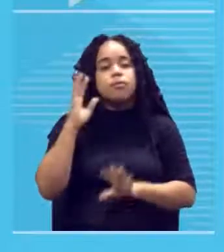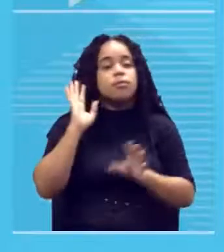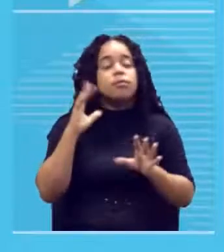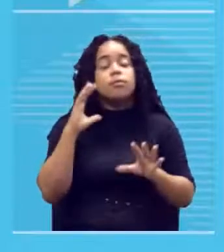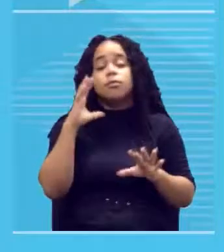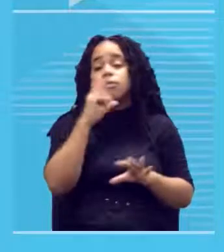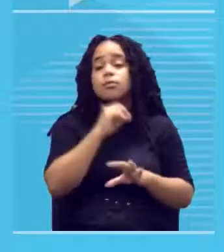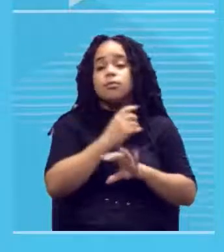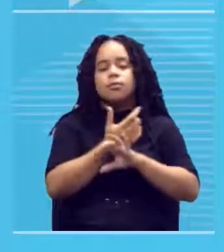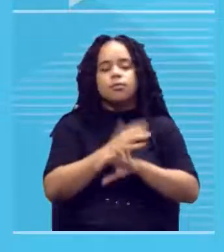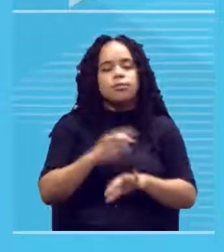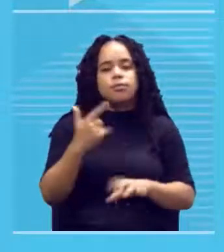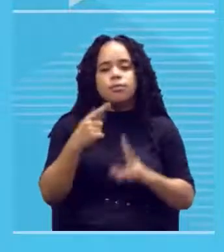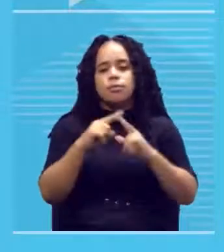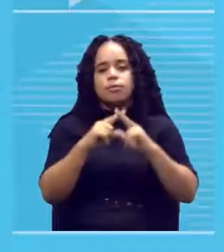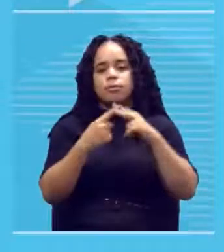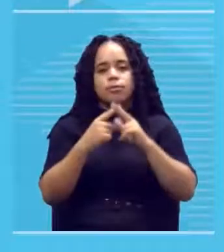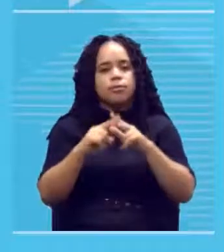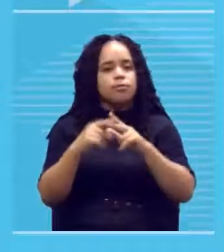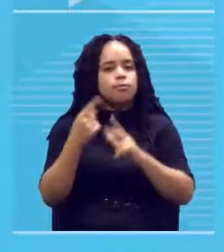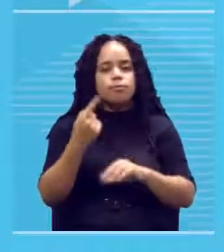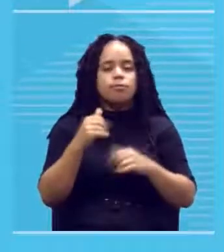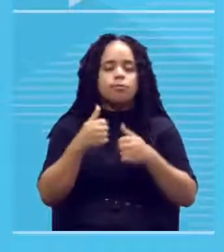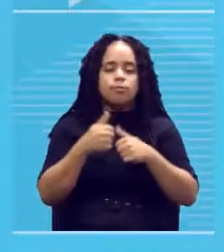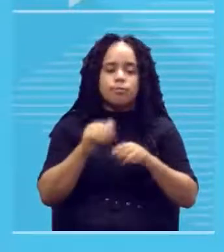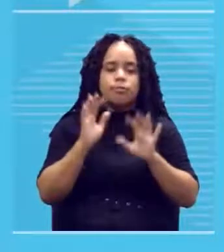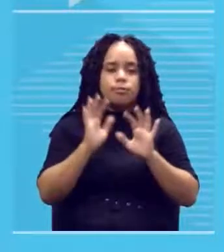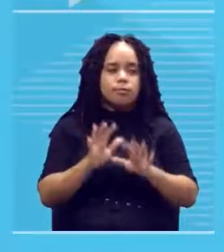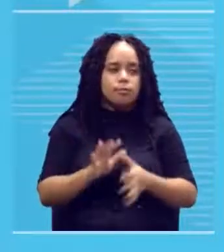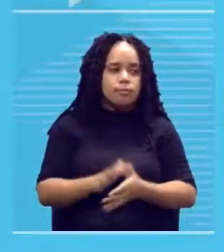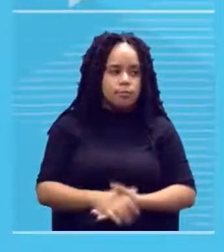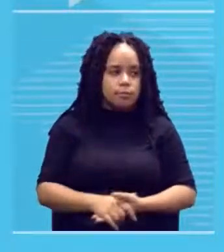então não tem o que ajeitar vai ficar daquele jeito mesmo